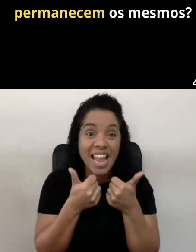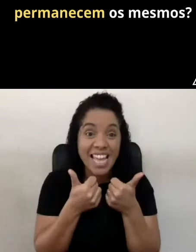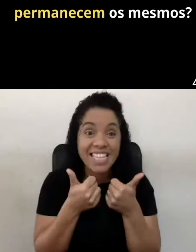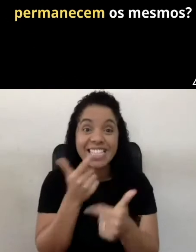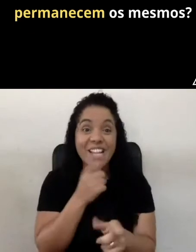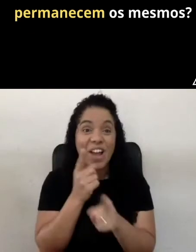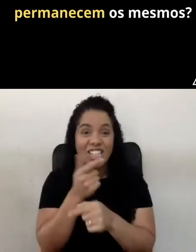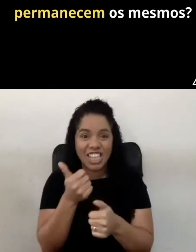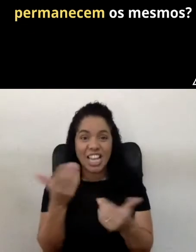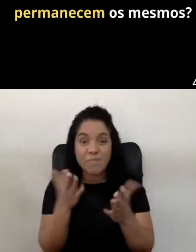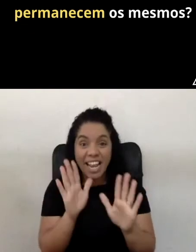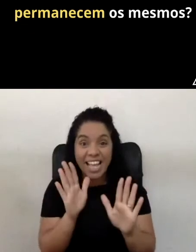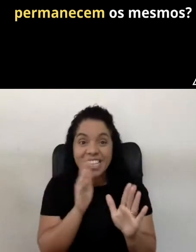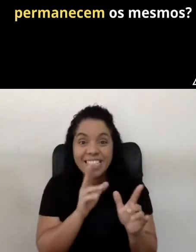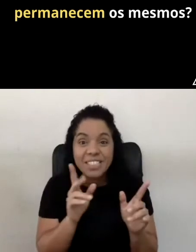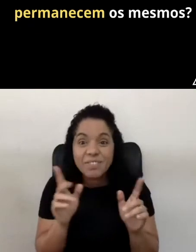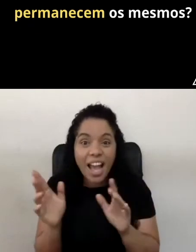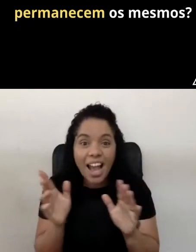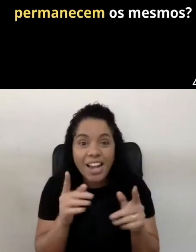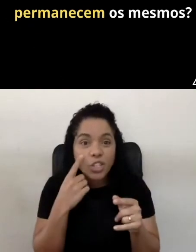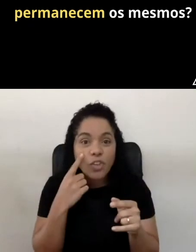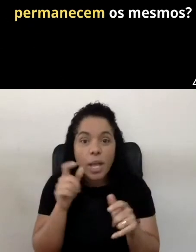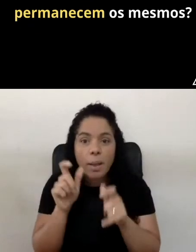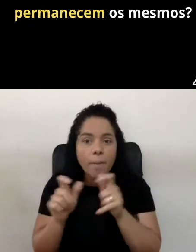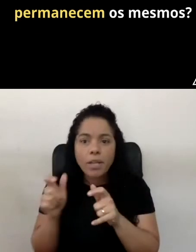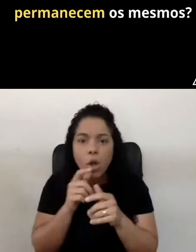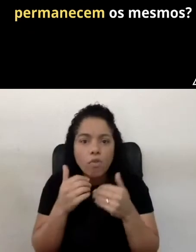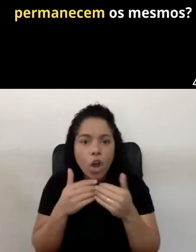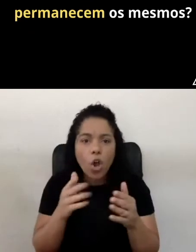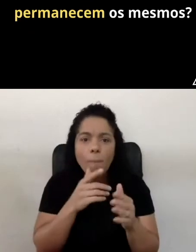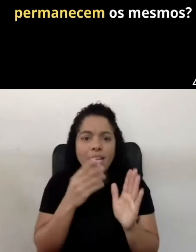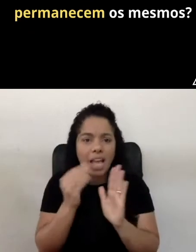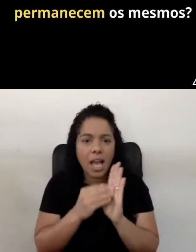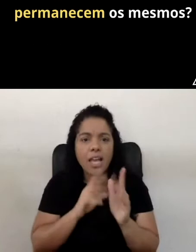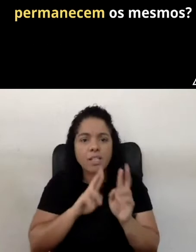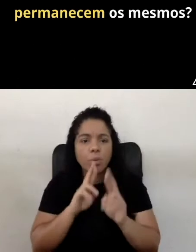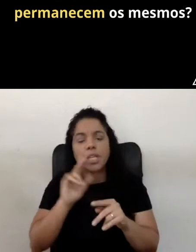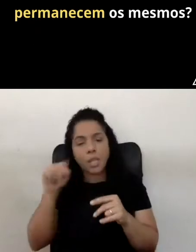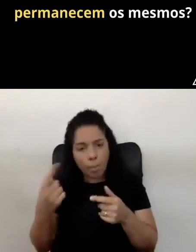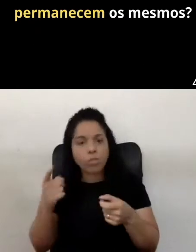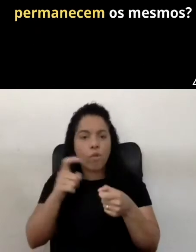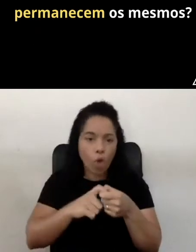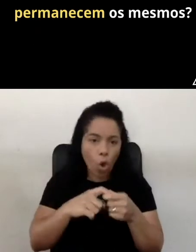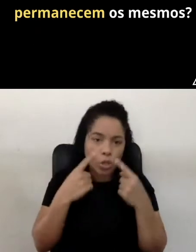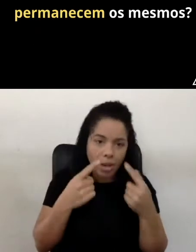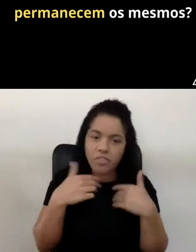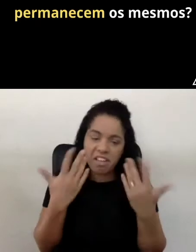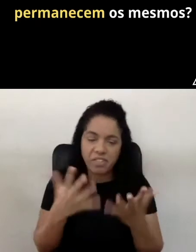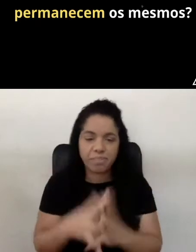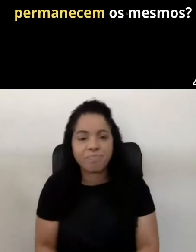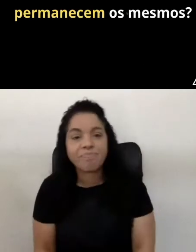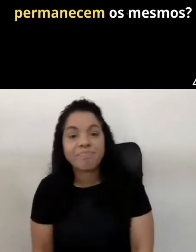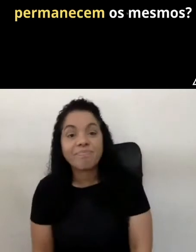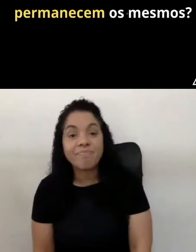Beleza. Deixa eu ver aqui. É, acho que o pessoal vai começar a voltar, mas depois eu volto aqui para poder ver, enfim, mas